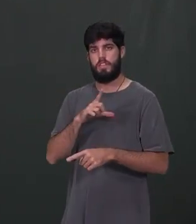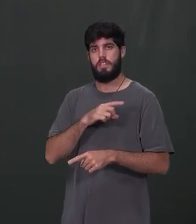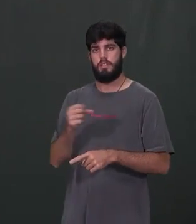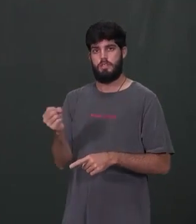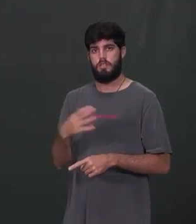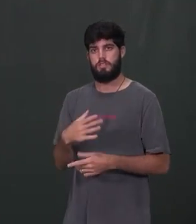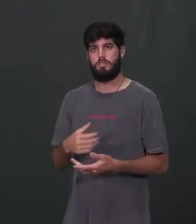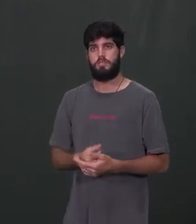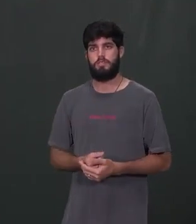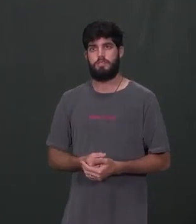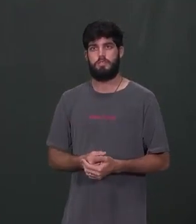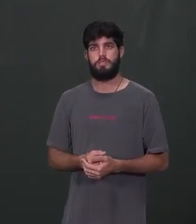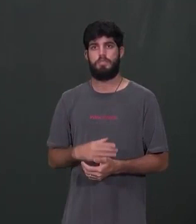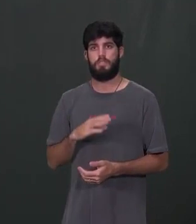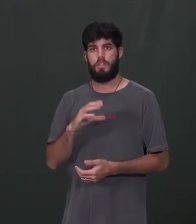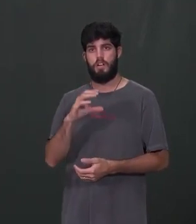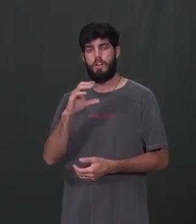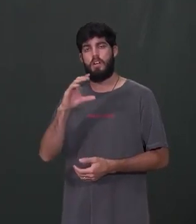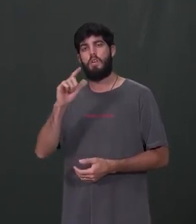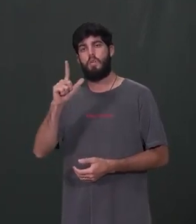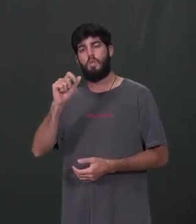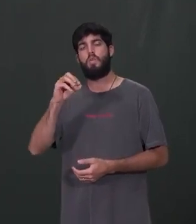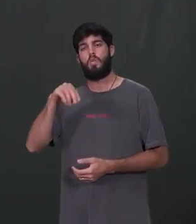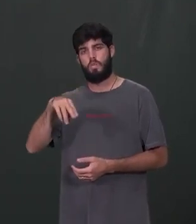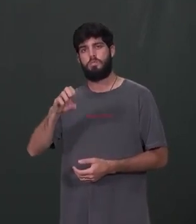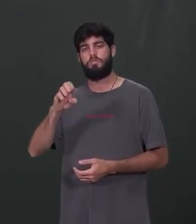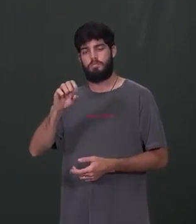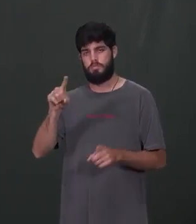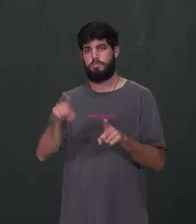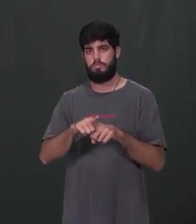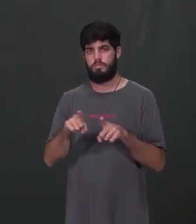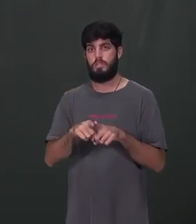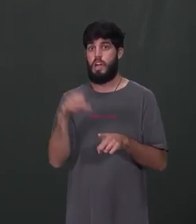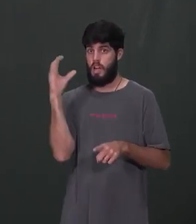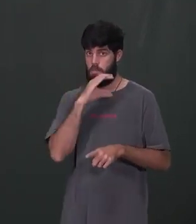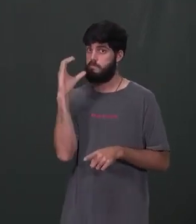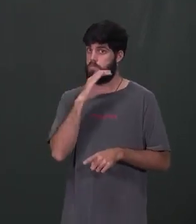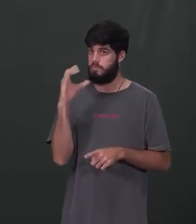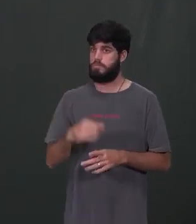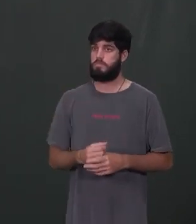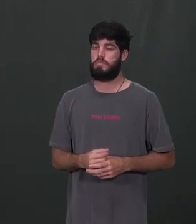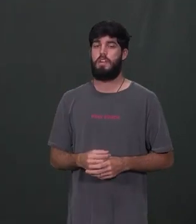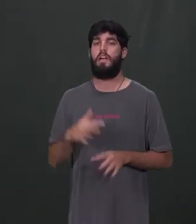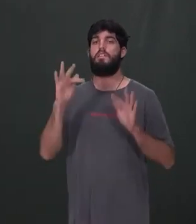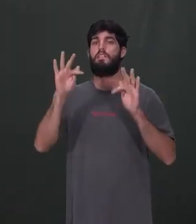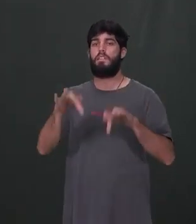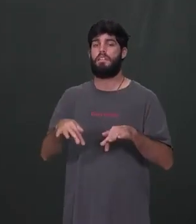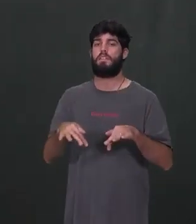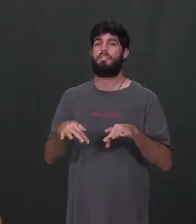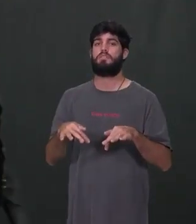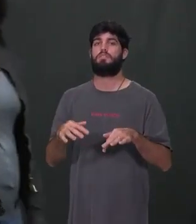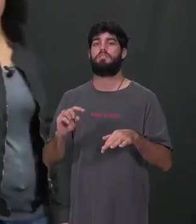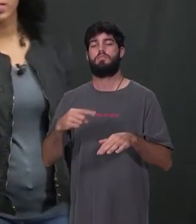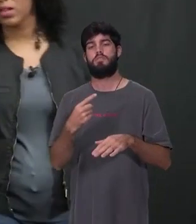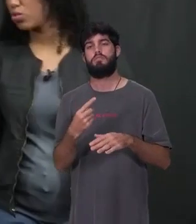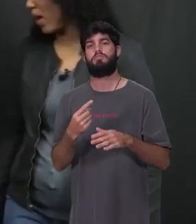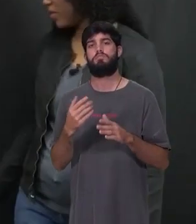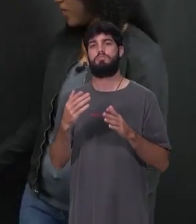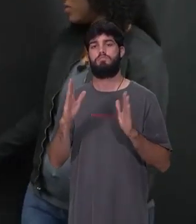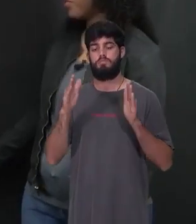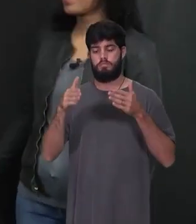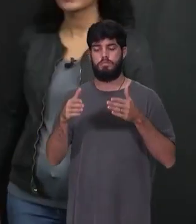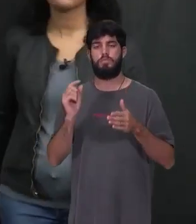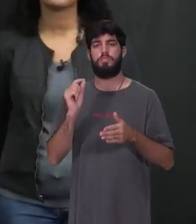fungo. Clone, clone, rápido, sim, eficaz, pra caramba. E a gente finaliza a nossa reprodução